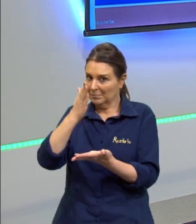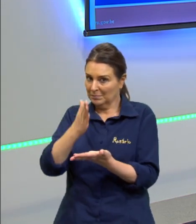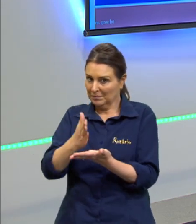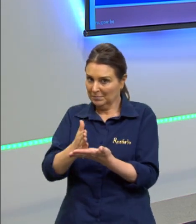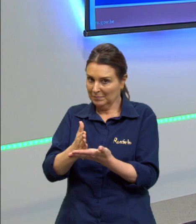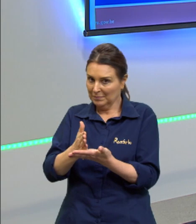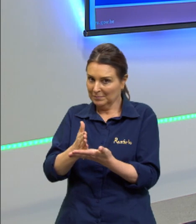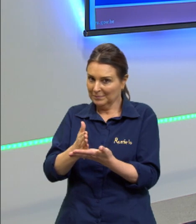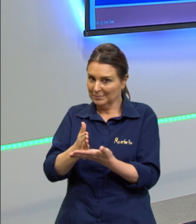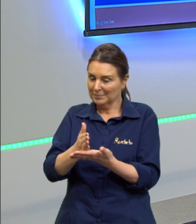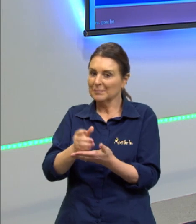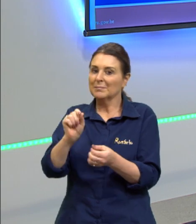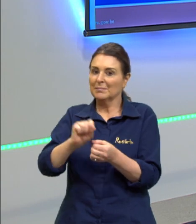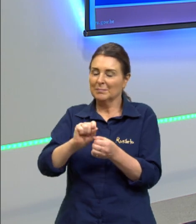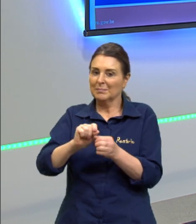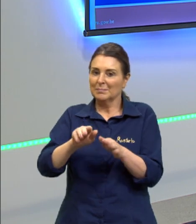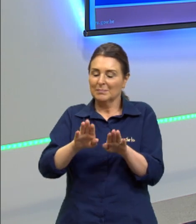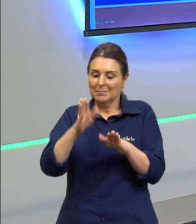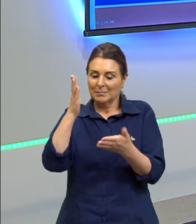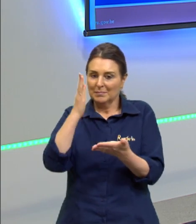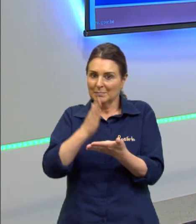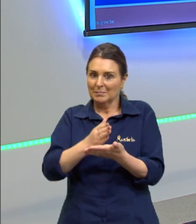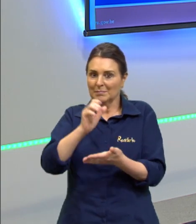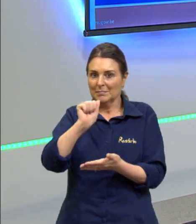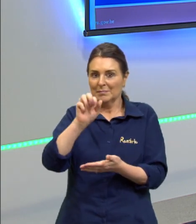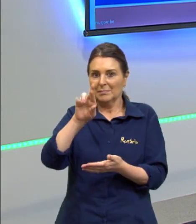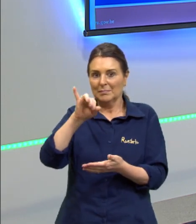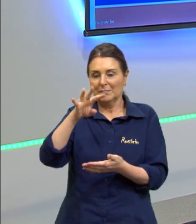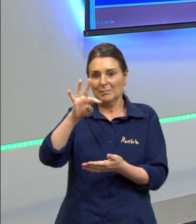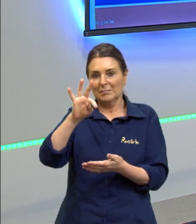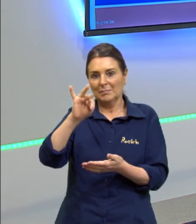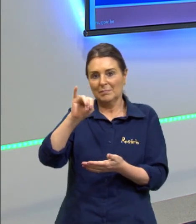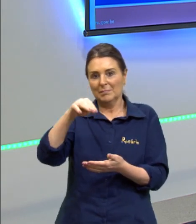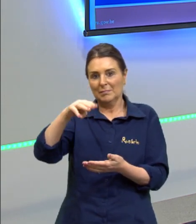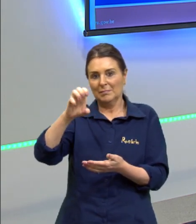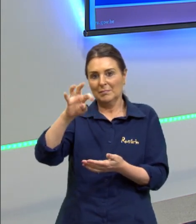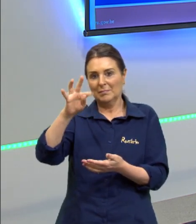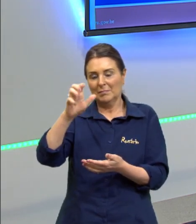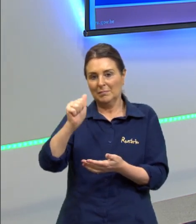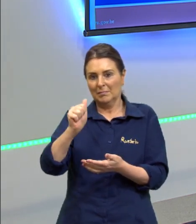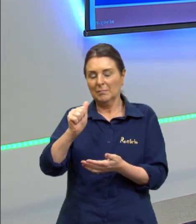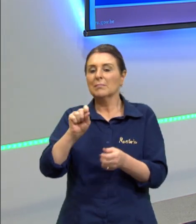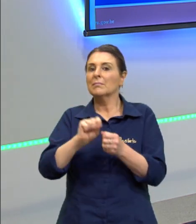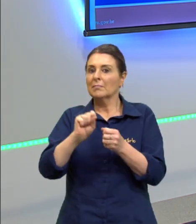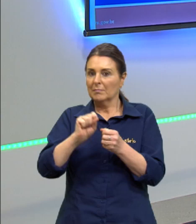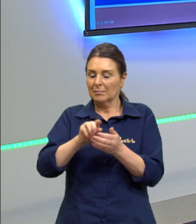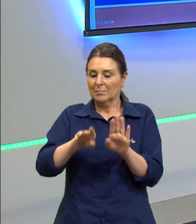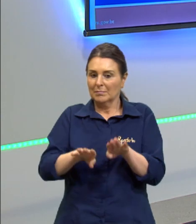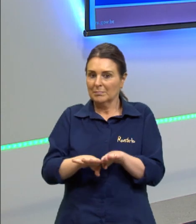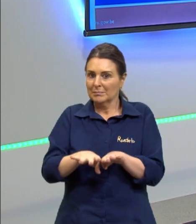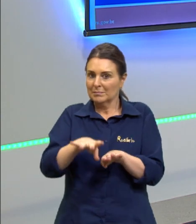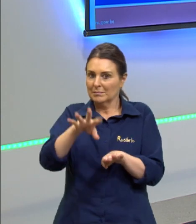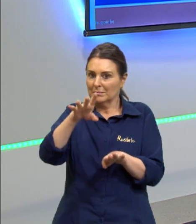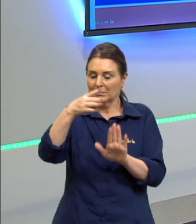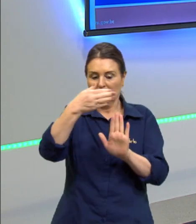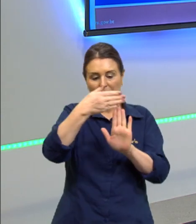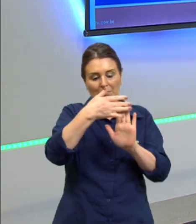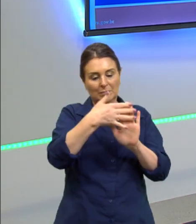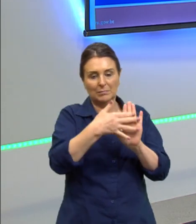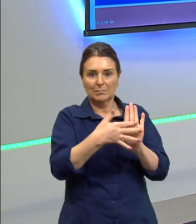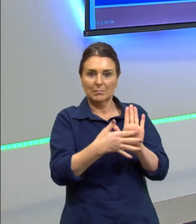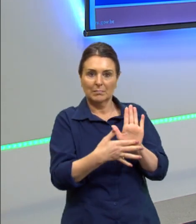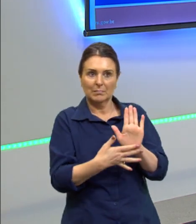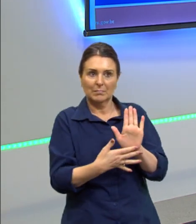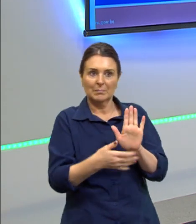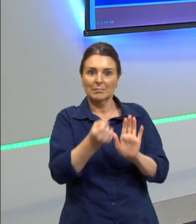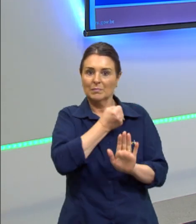aritmética e aí descobrir a mediana. Caso este rol seja um rol que tem um número